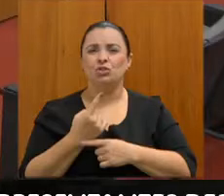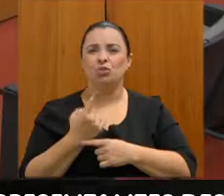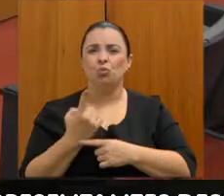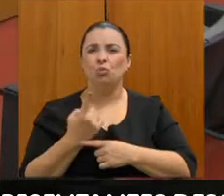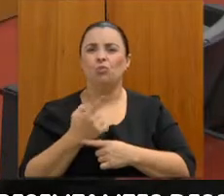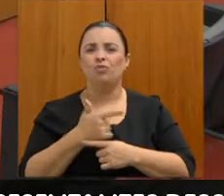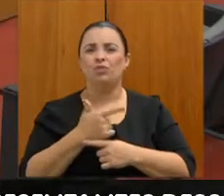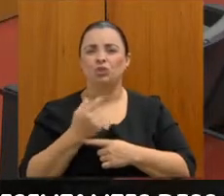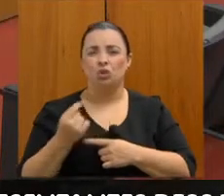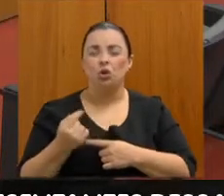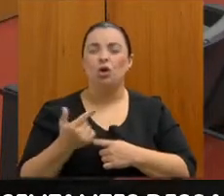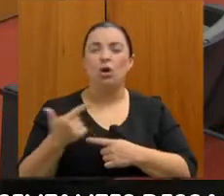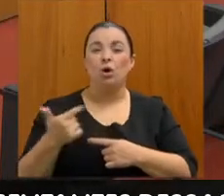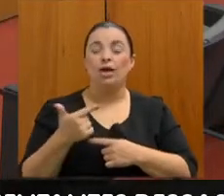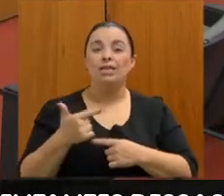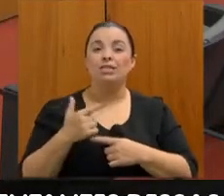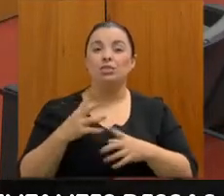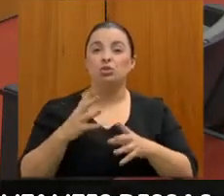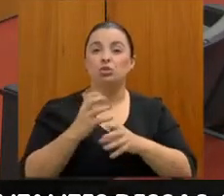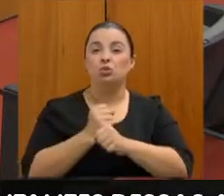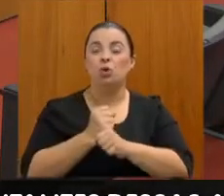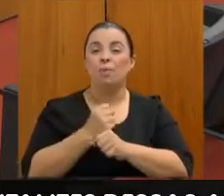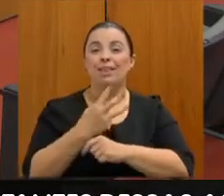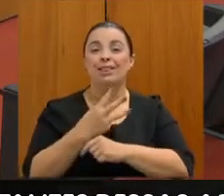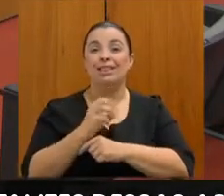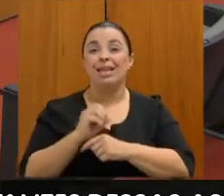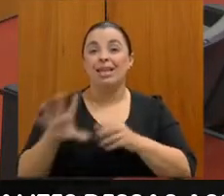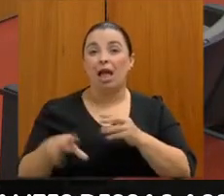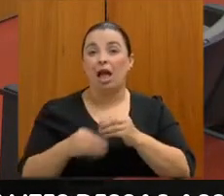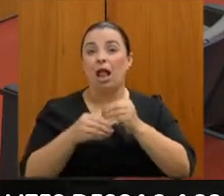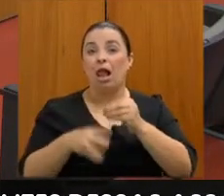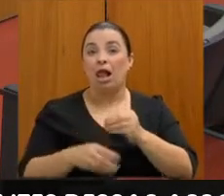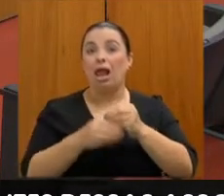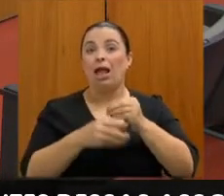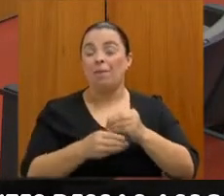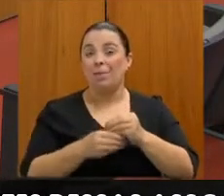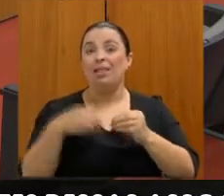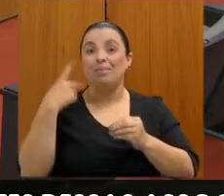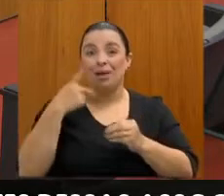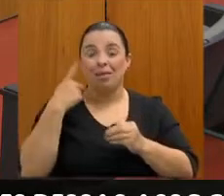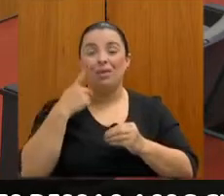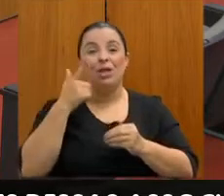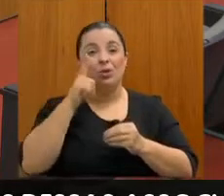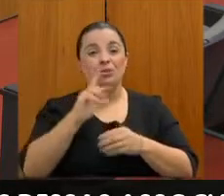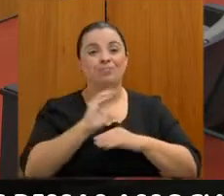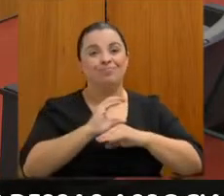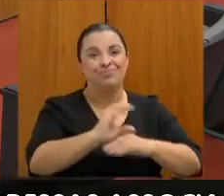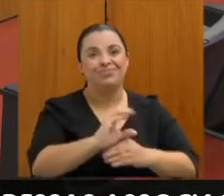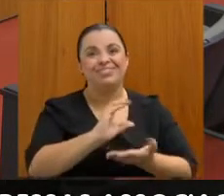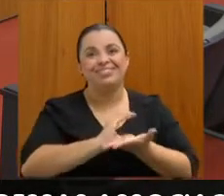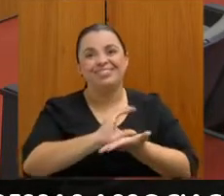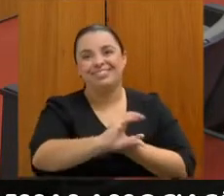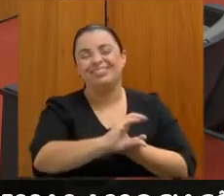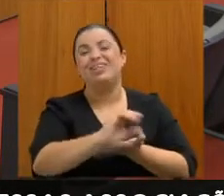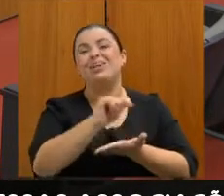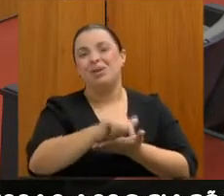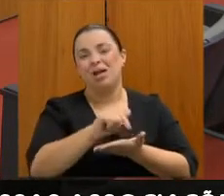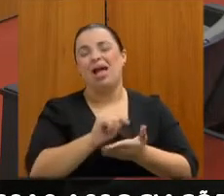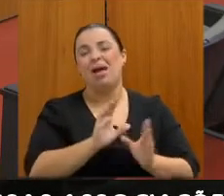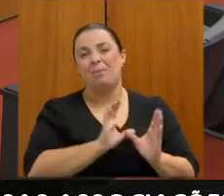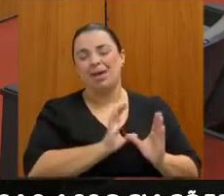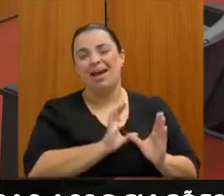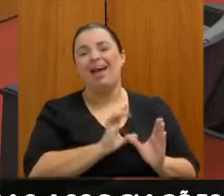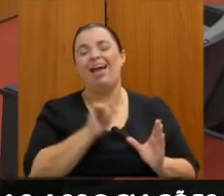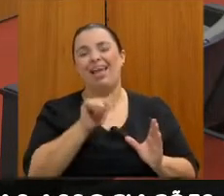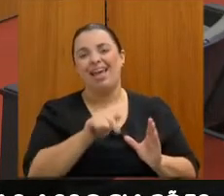emenda parlamentar, estava conversando aqui com a nossa representante da federação, e ela agradecendo a ajuda que a gente levou